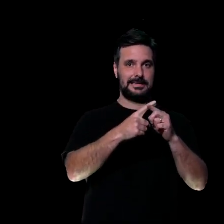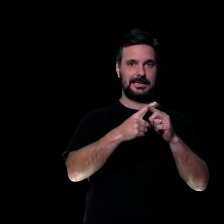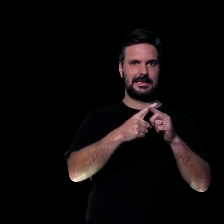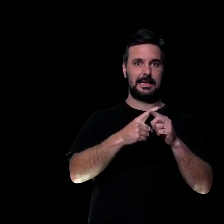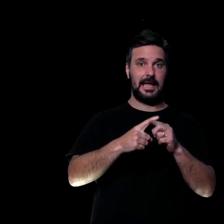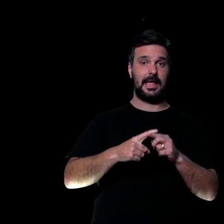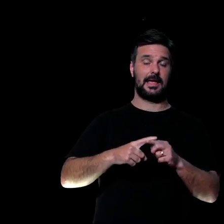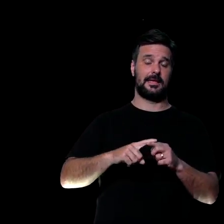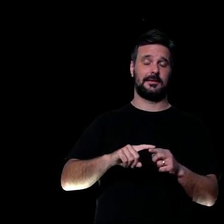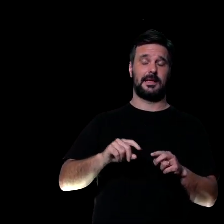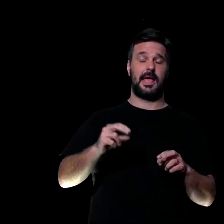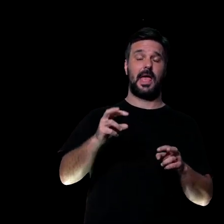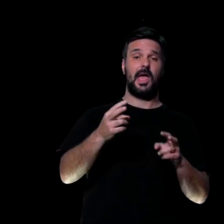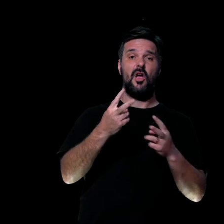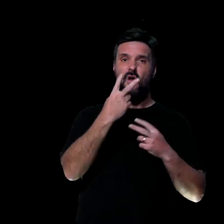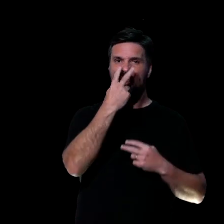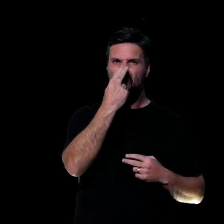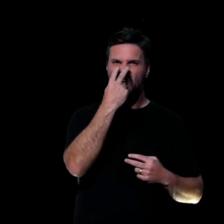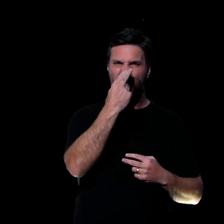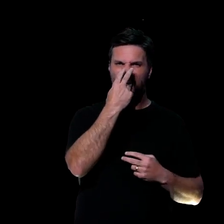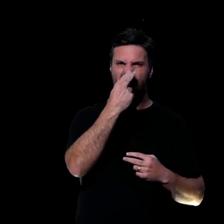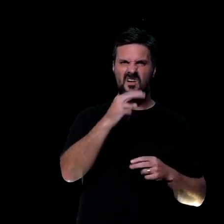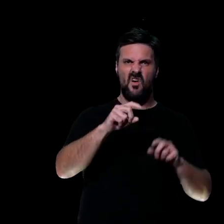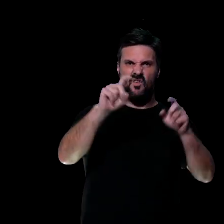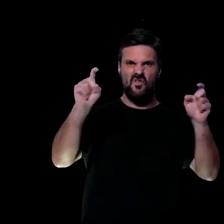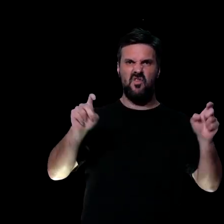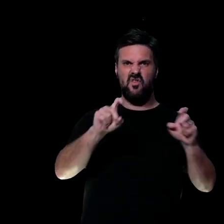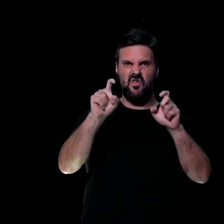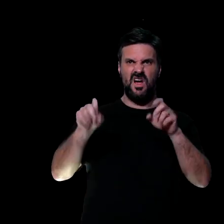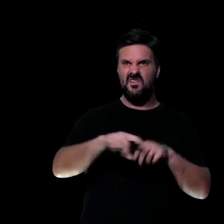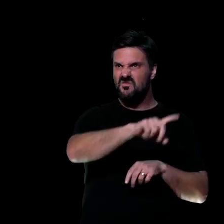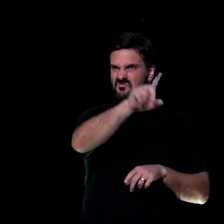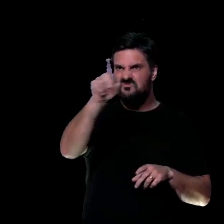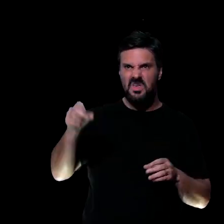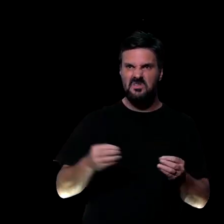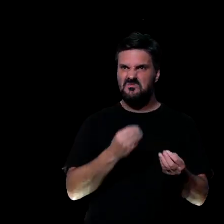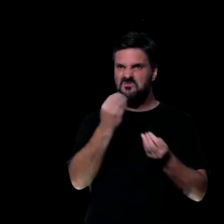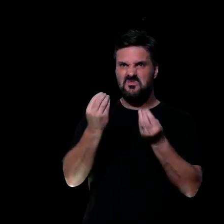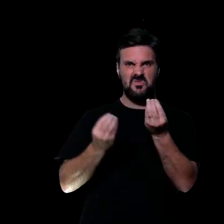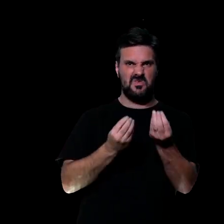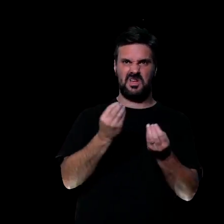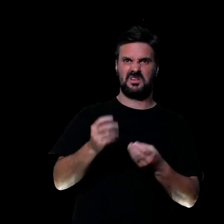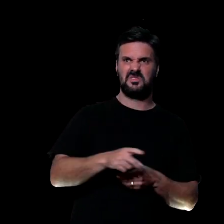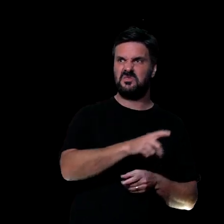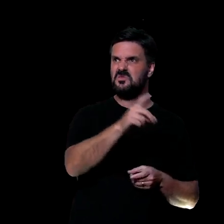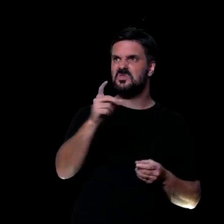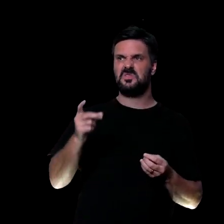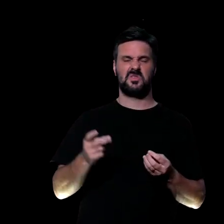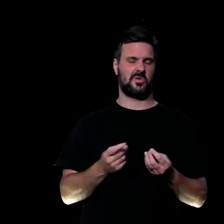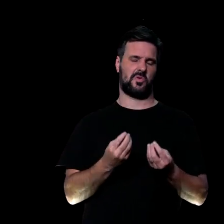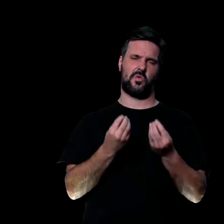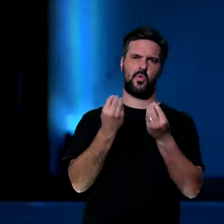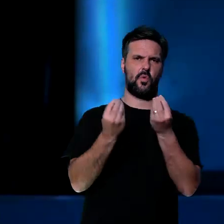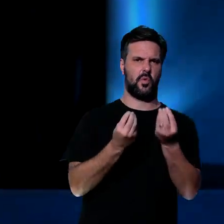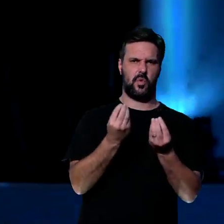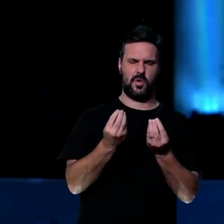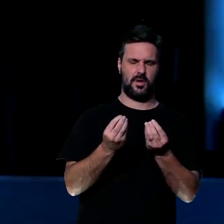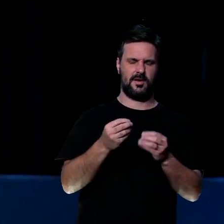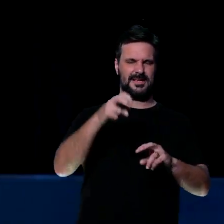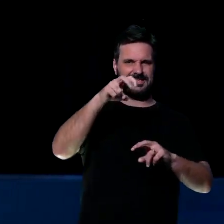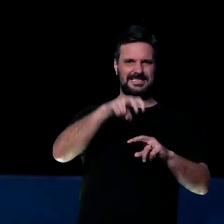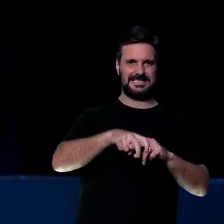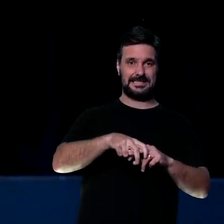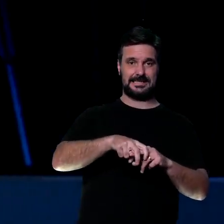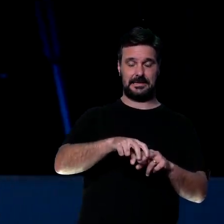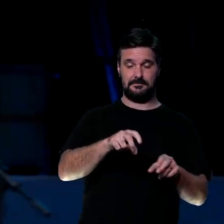um shopping. Que você vem e resolve o que precisa, e depois vai embora e nem dê oi, nem conhece a pessoa que você sempre senta do lado.